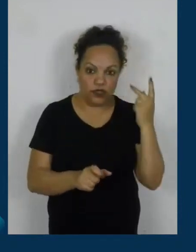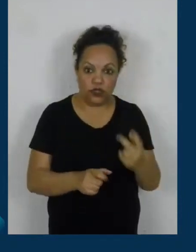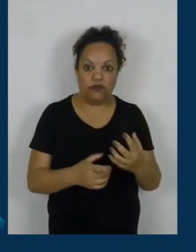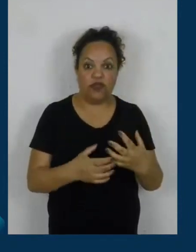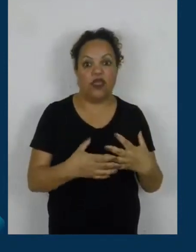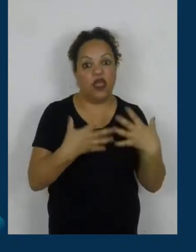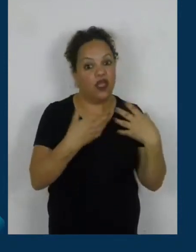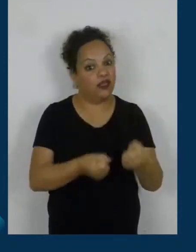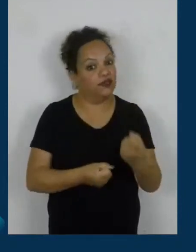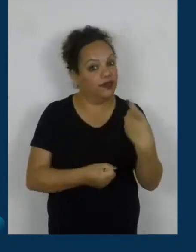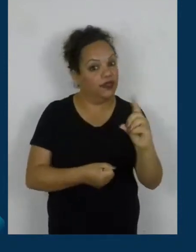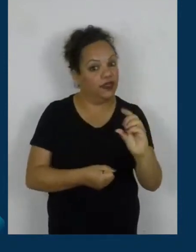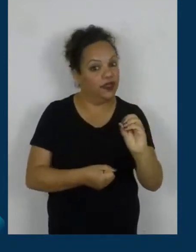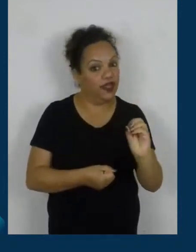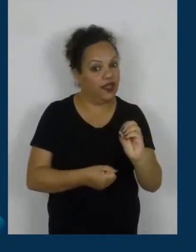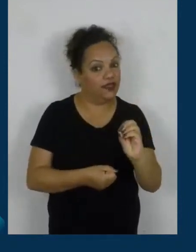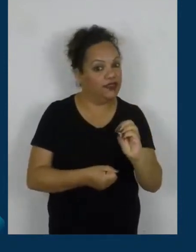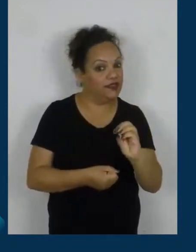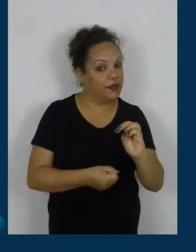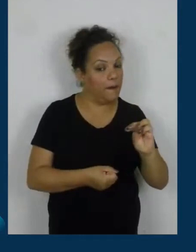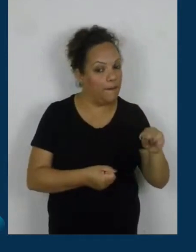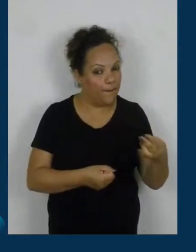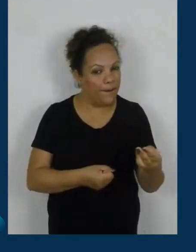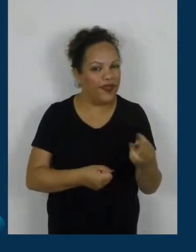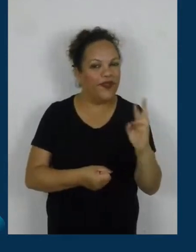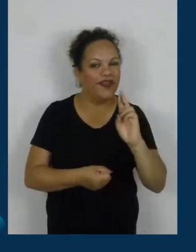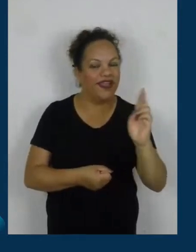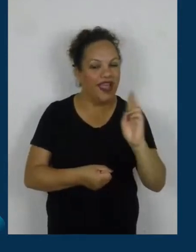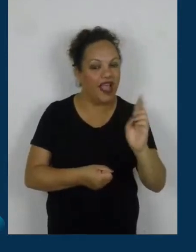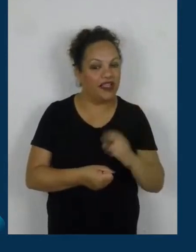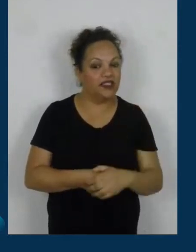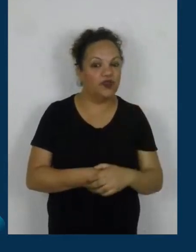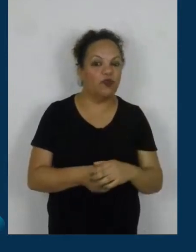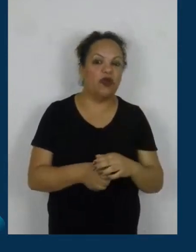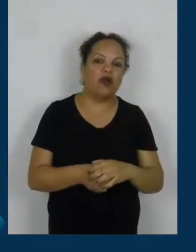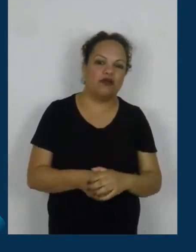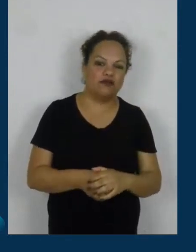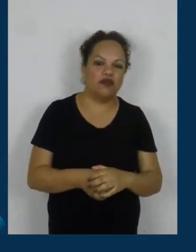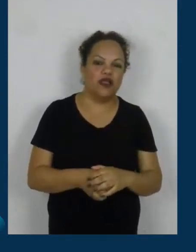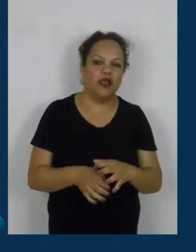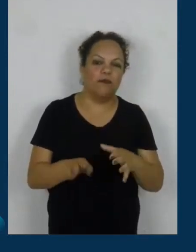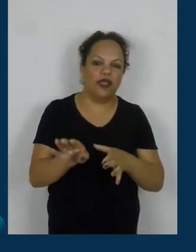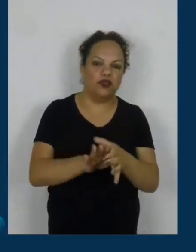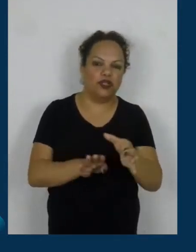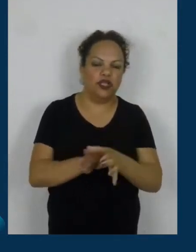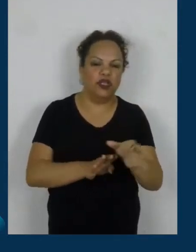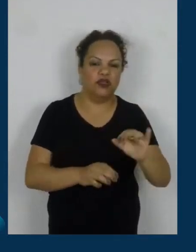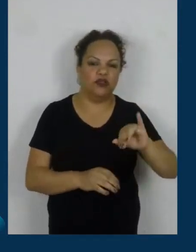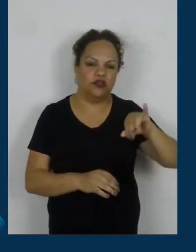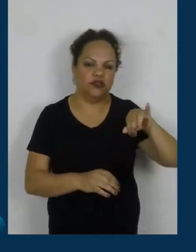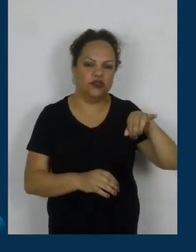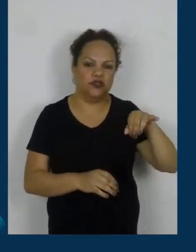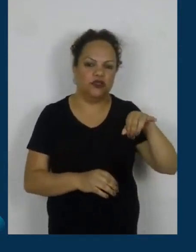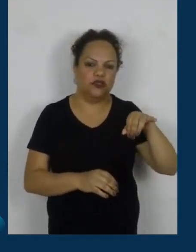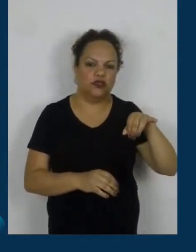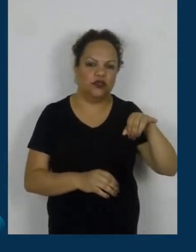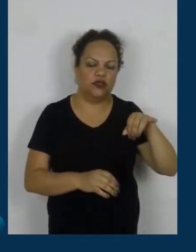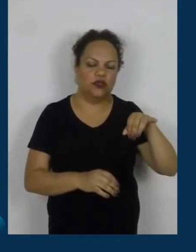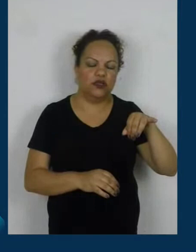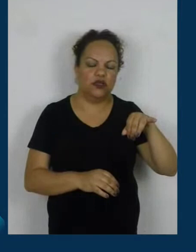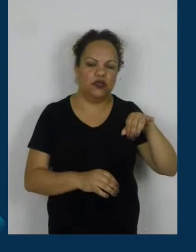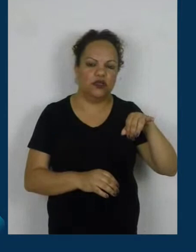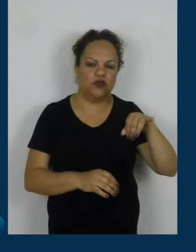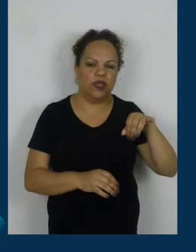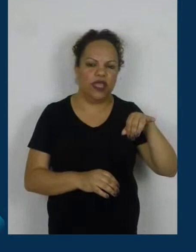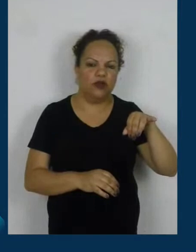sessão de mentoria com o Jorge Paulo Leman. Então, mais uma vez, aproveitem essa sessão, porque vai